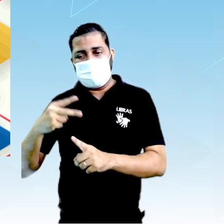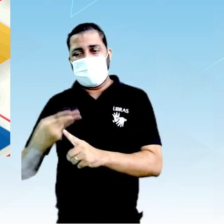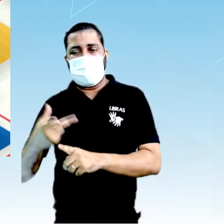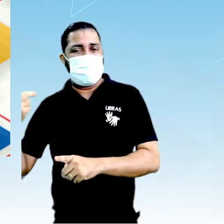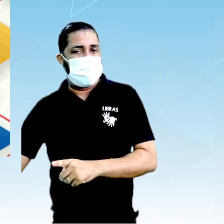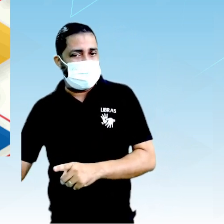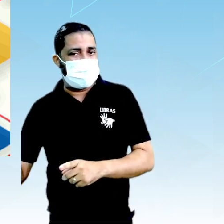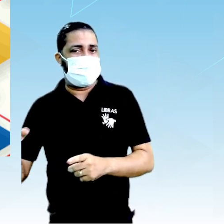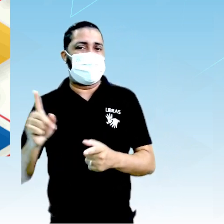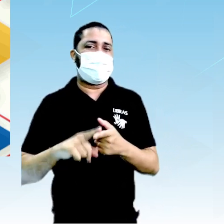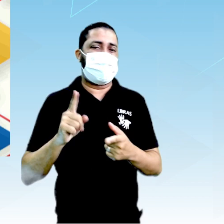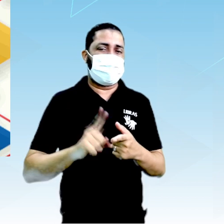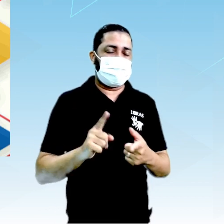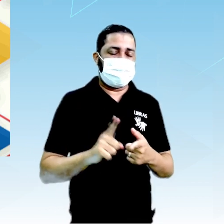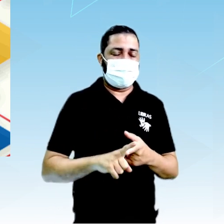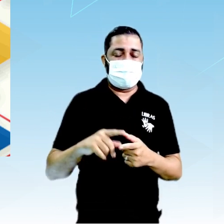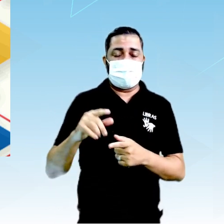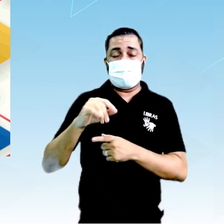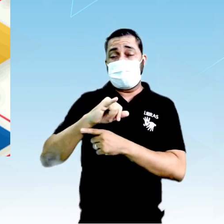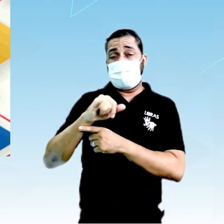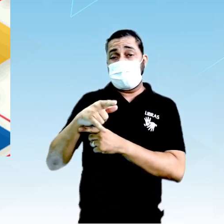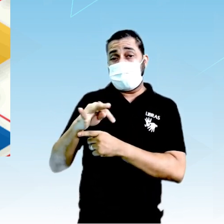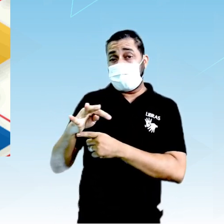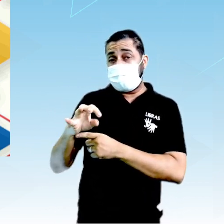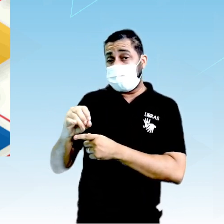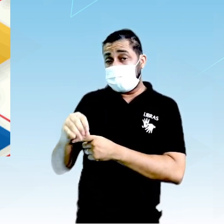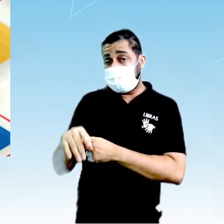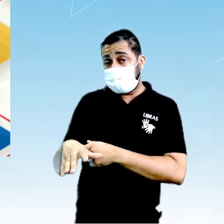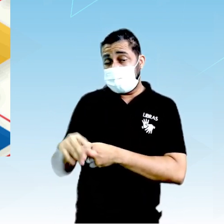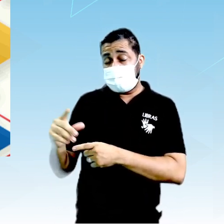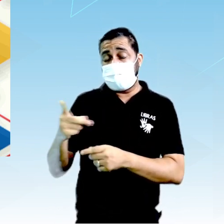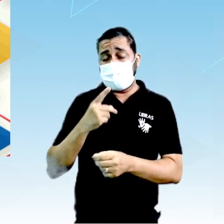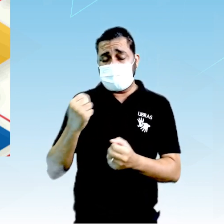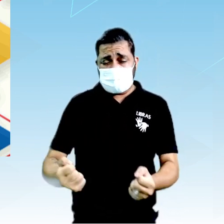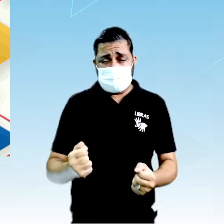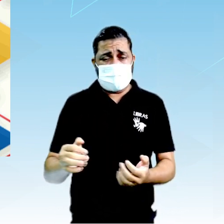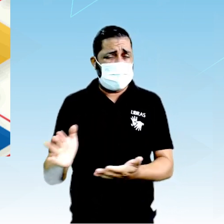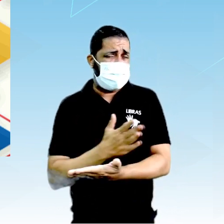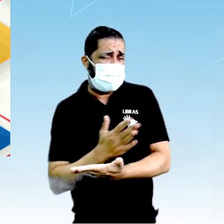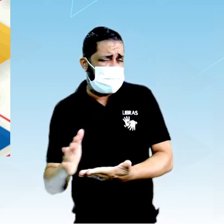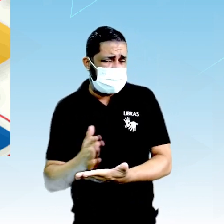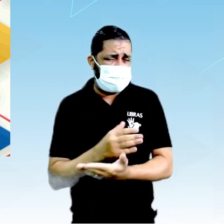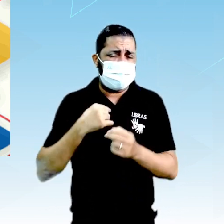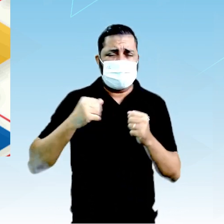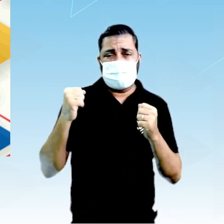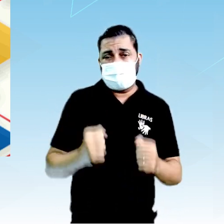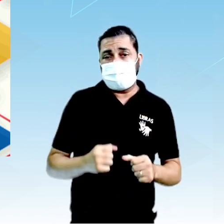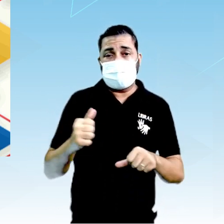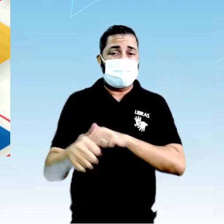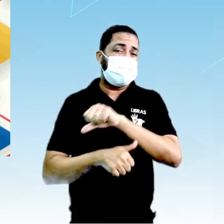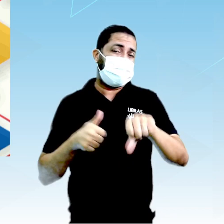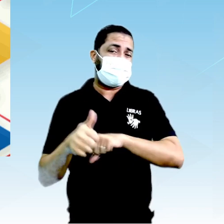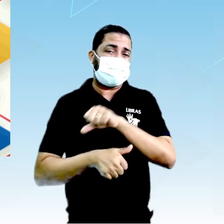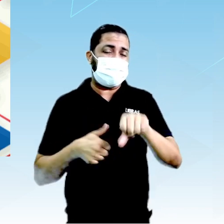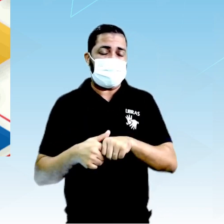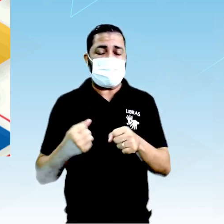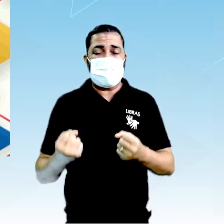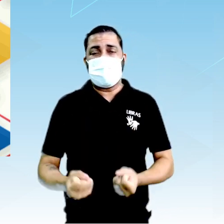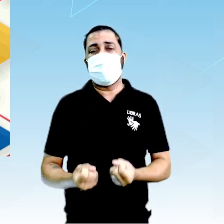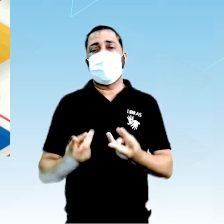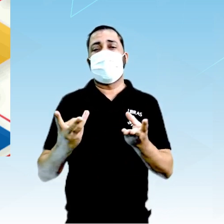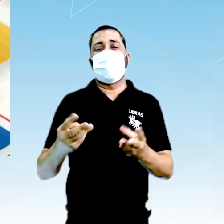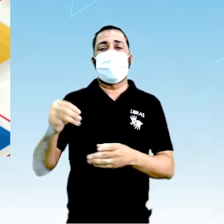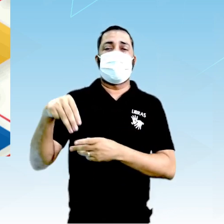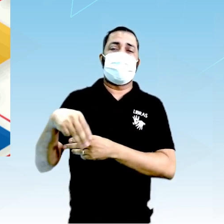outro. O John Dalton até vai dizer, olha, podem ser proporções variadas, eu posso mudar a quantidade em